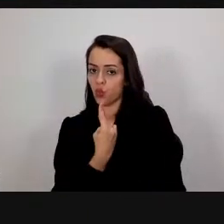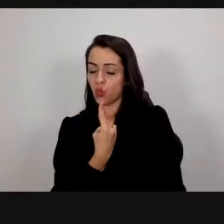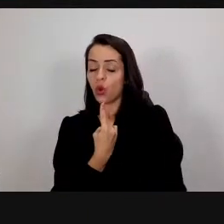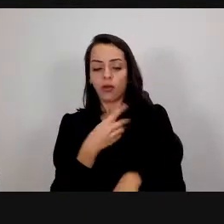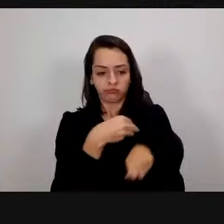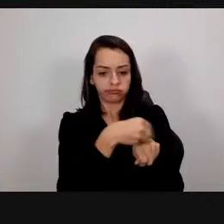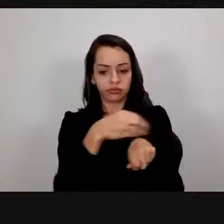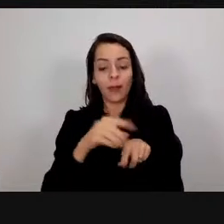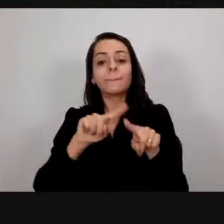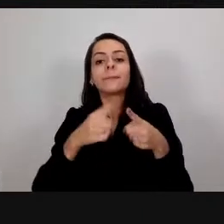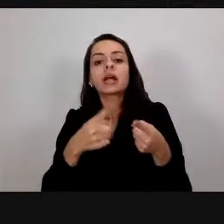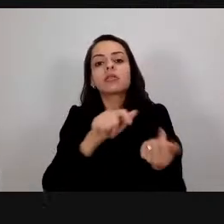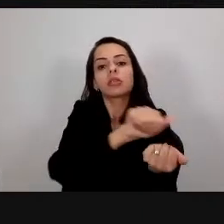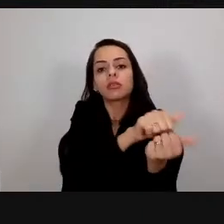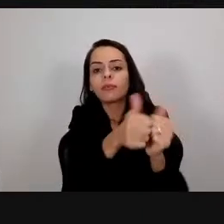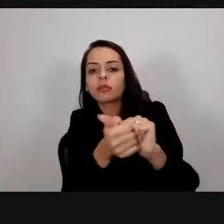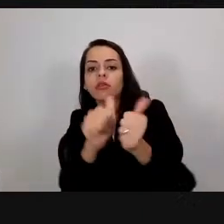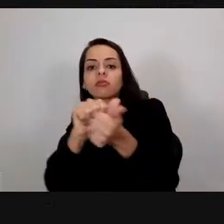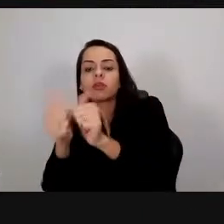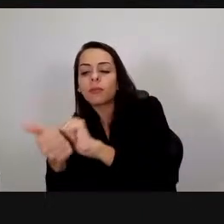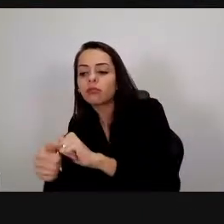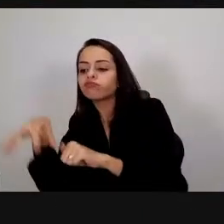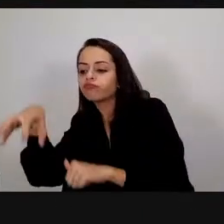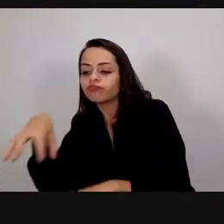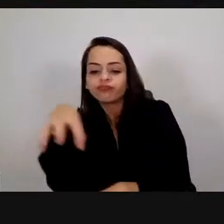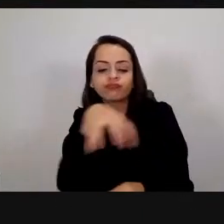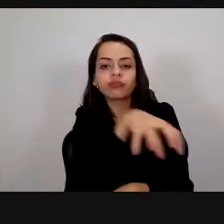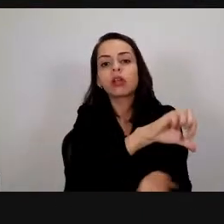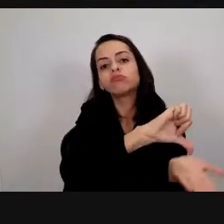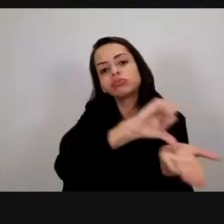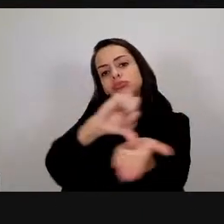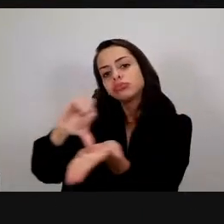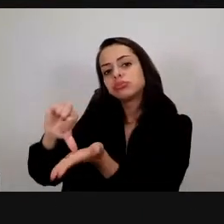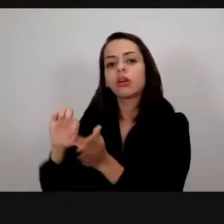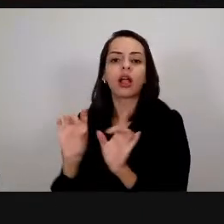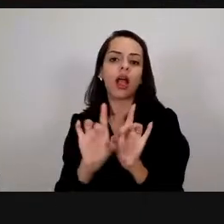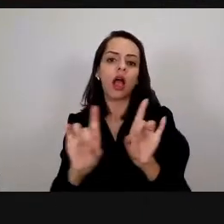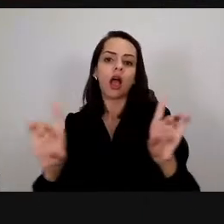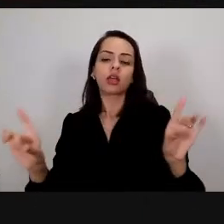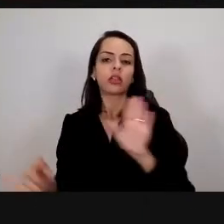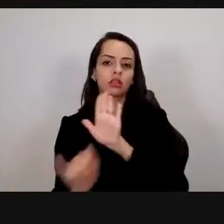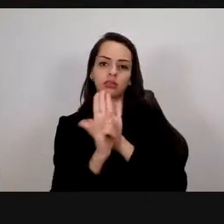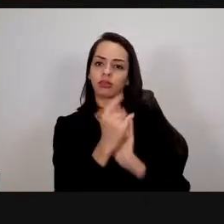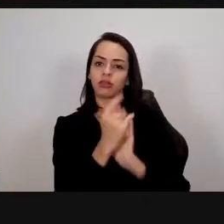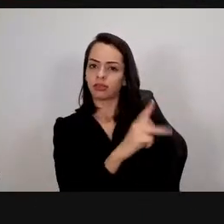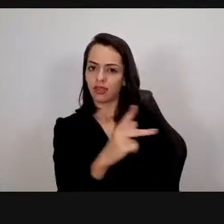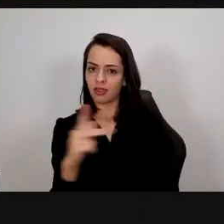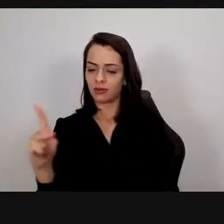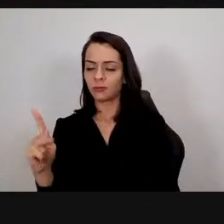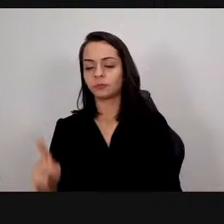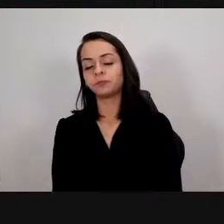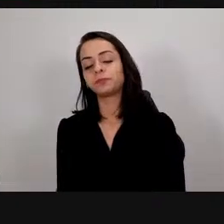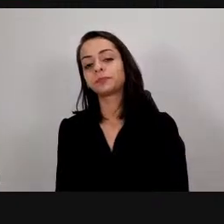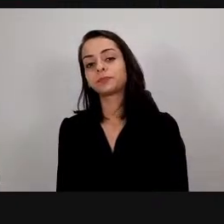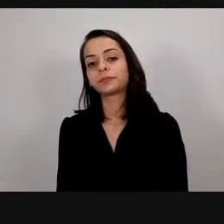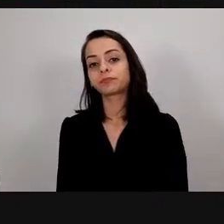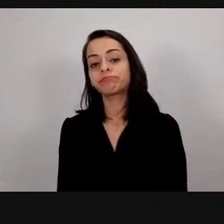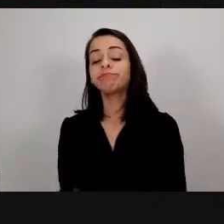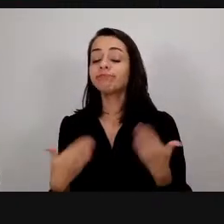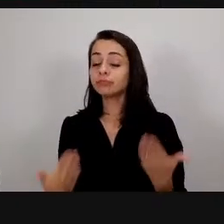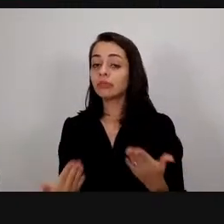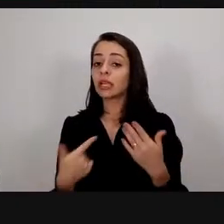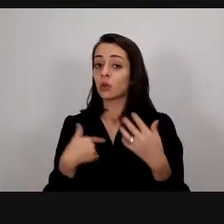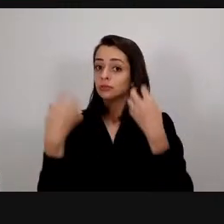lapidação a partir da identidade local e eu não poderia deixar de citar Isa nominalmente a nossa equipe